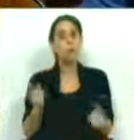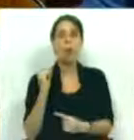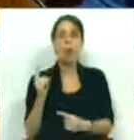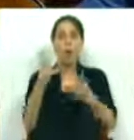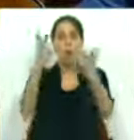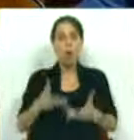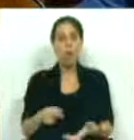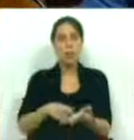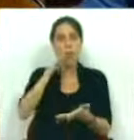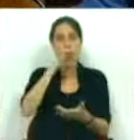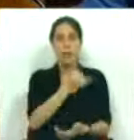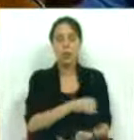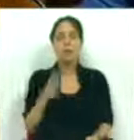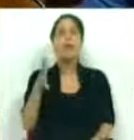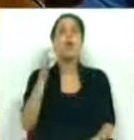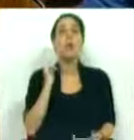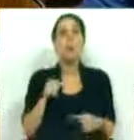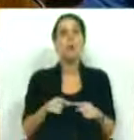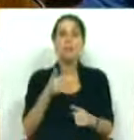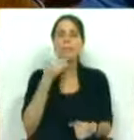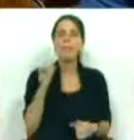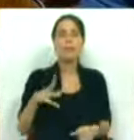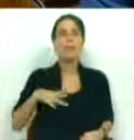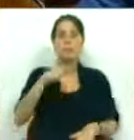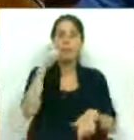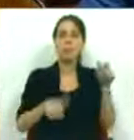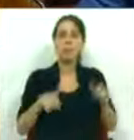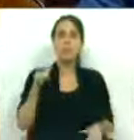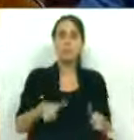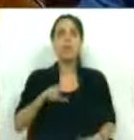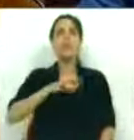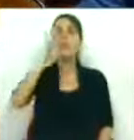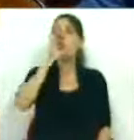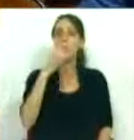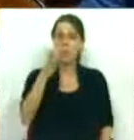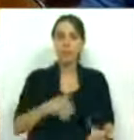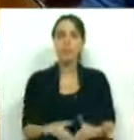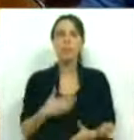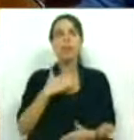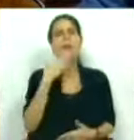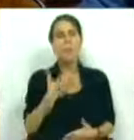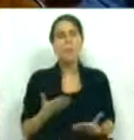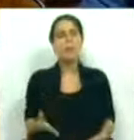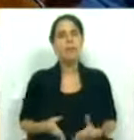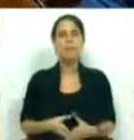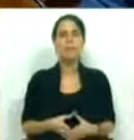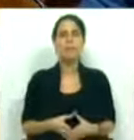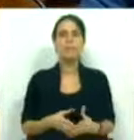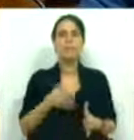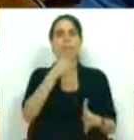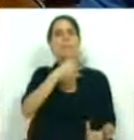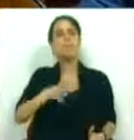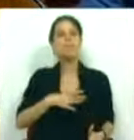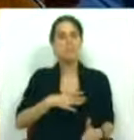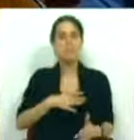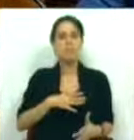através do Orçamento de Estado para 2012, está a pedir aos portugueses, Sr. Ministro, pedia-lhe que nos